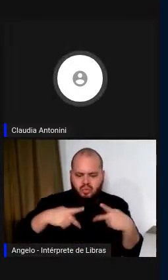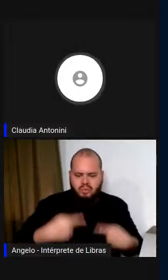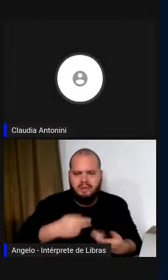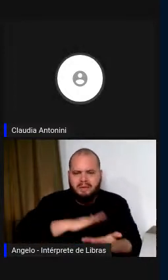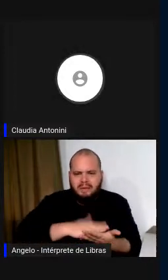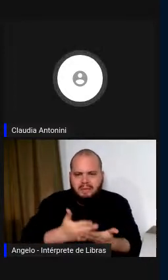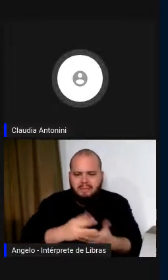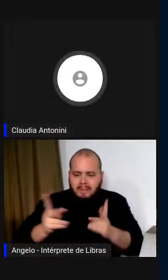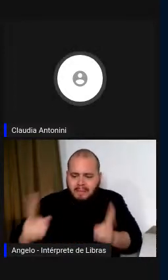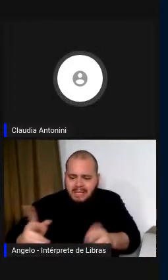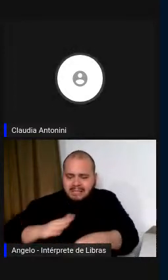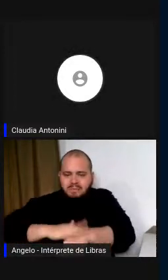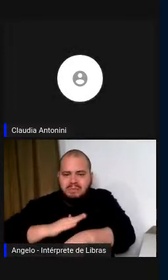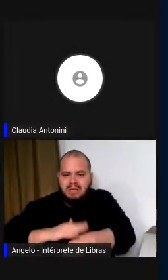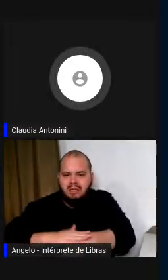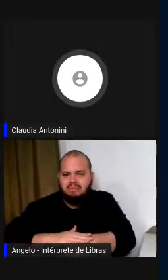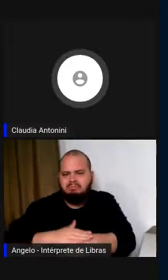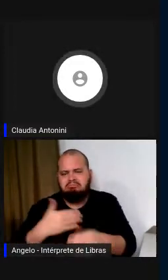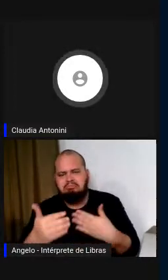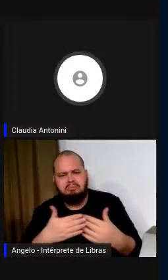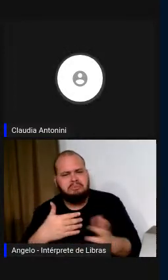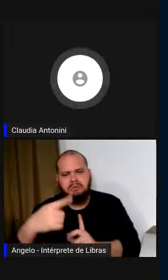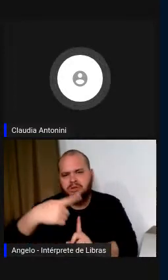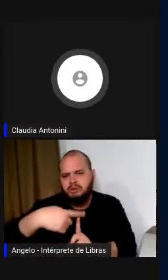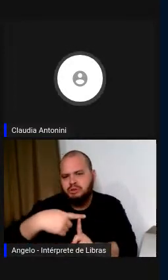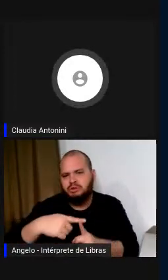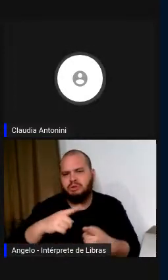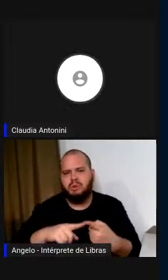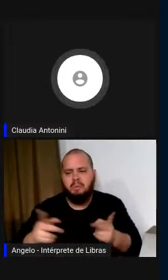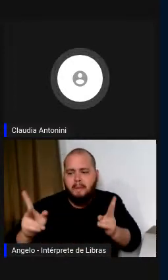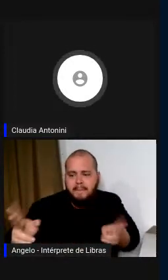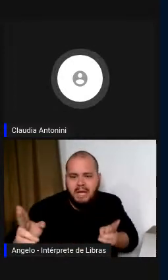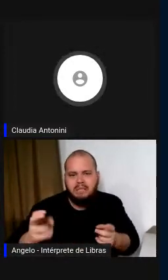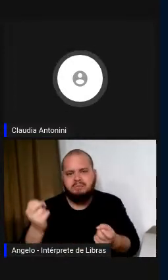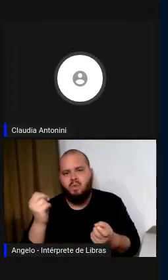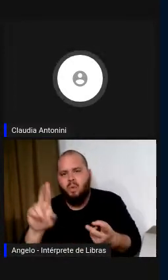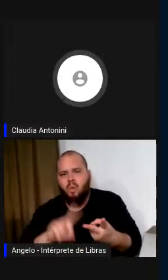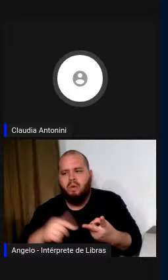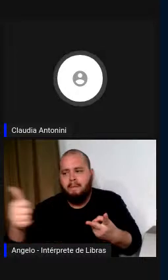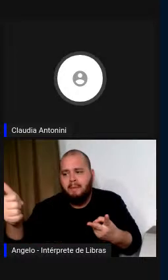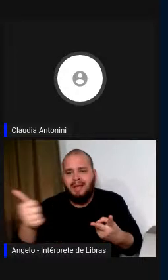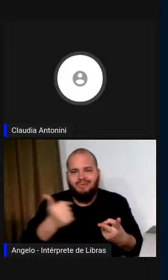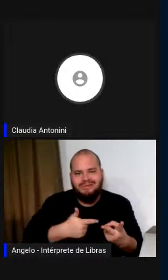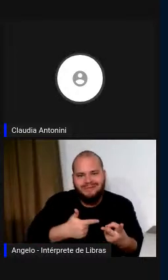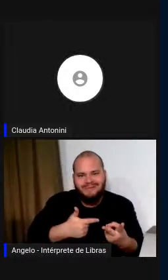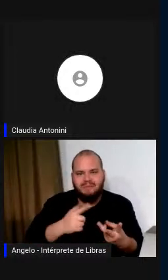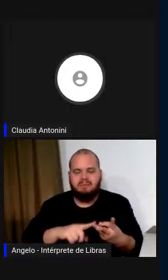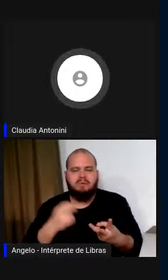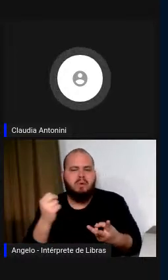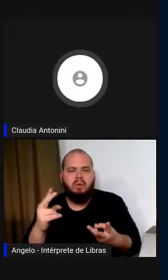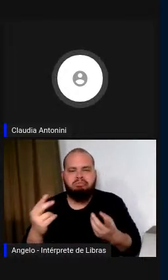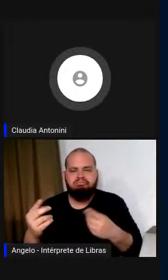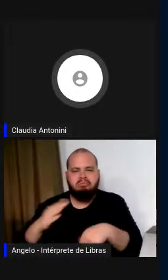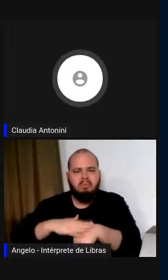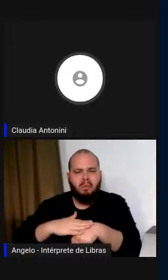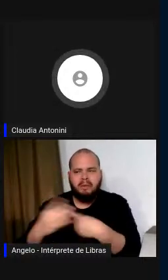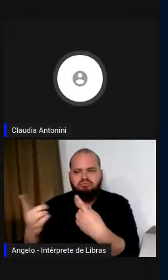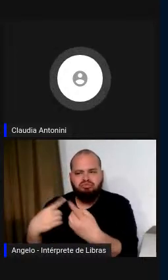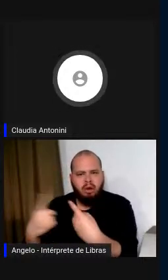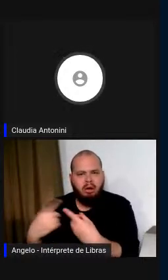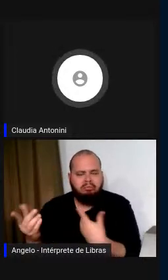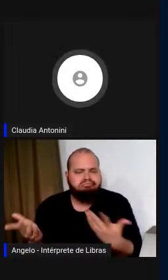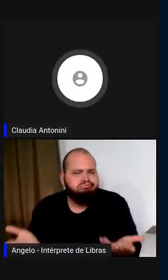se tratar de simultânea ou de consecutiva ou de interpretação dialógica? Significa